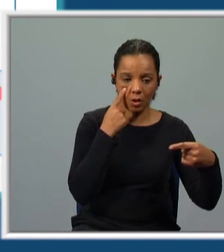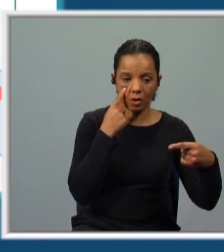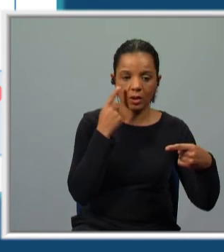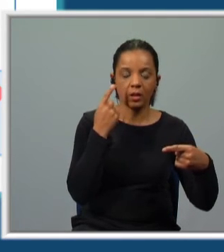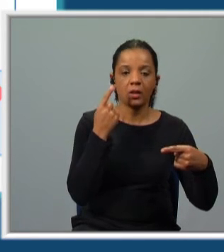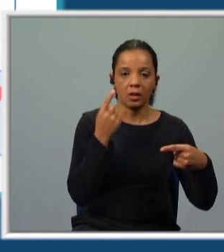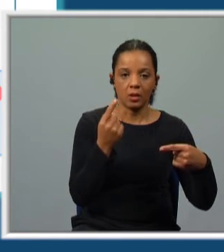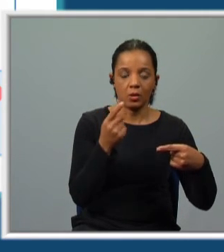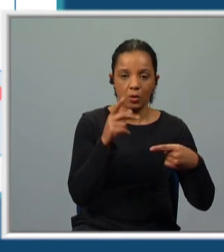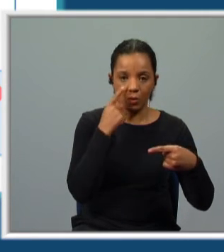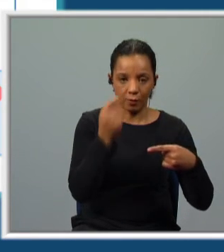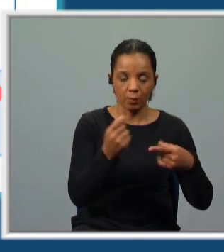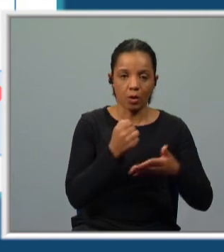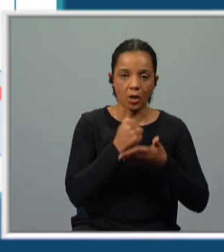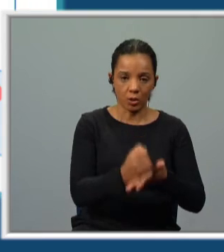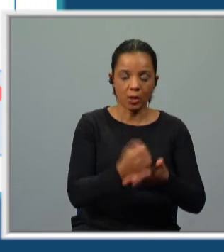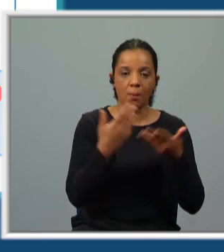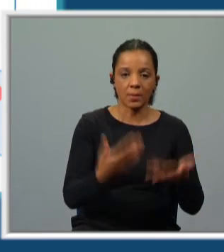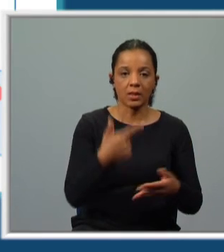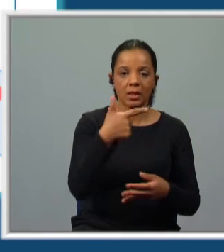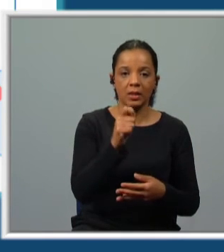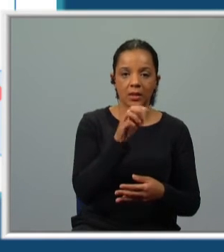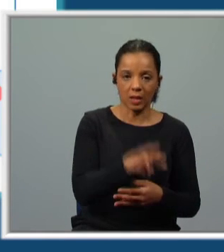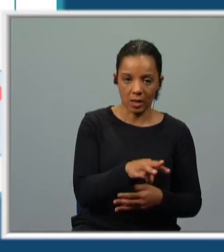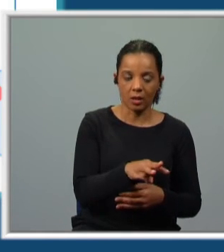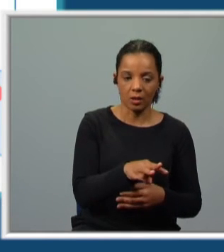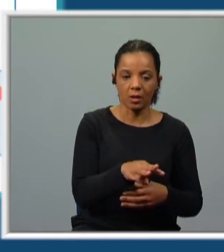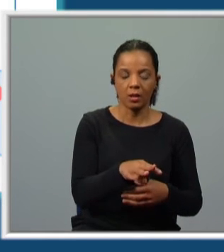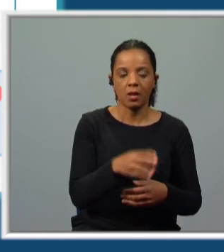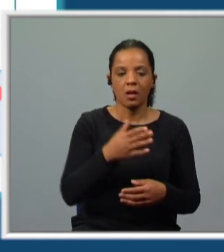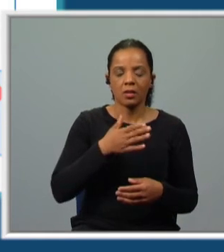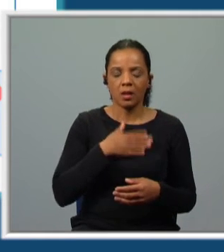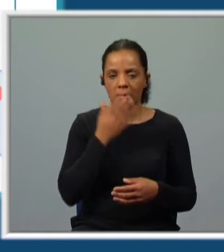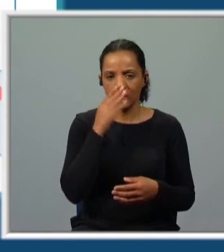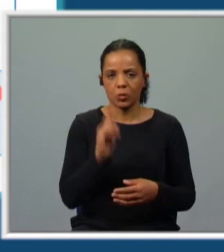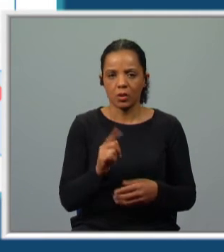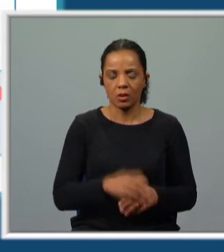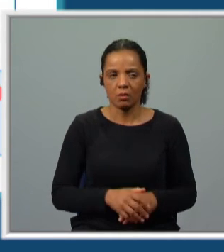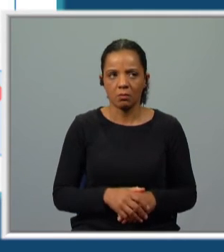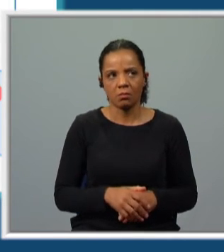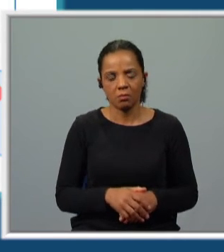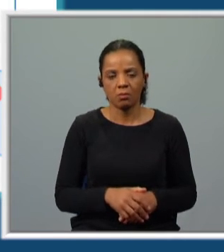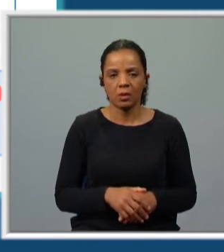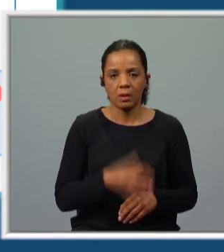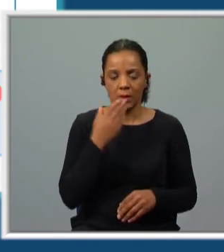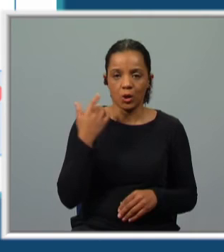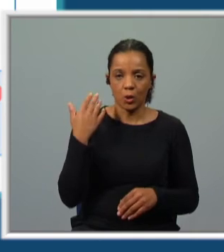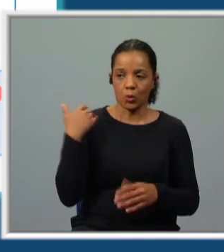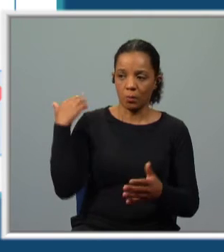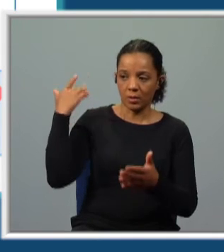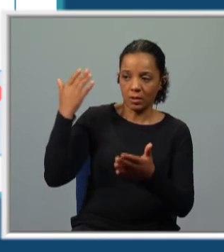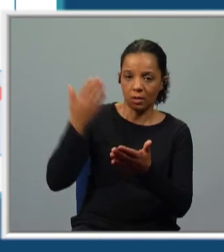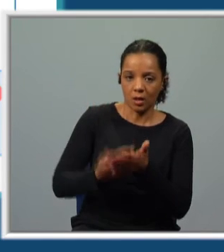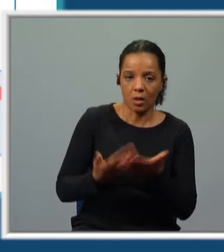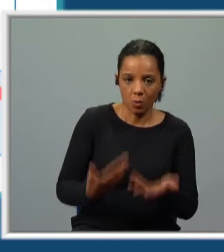verbo auxiliar que está no presente, acaba por nos dar aqui a ideia de que tem esperado desde o passado até ao